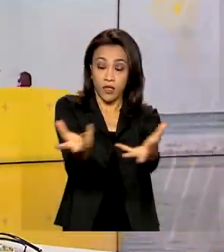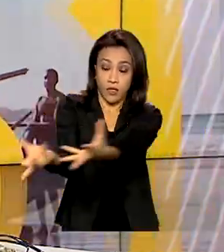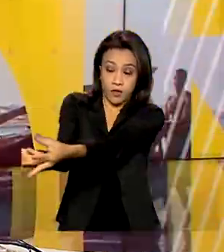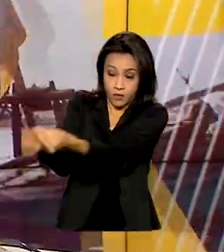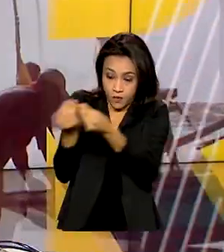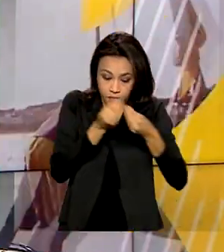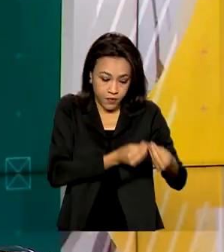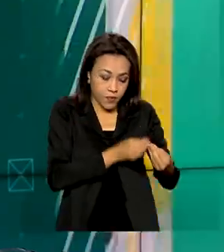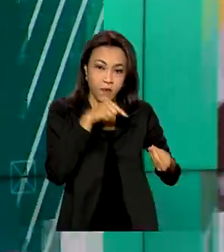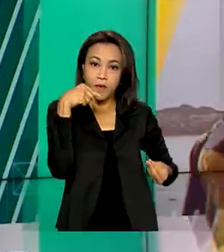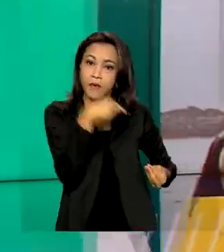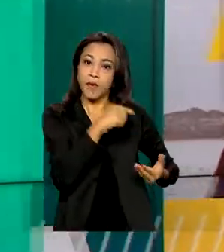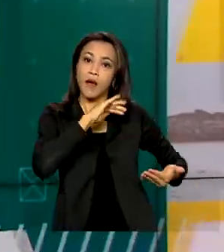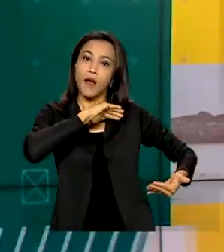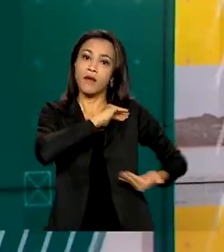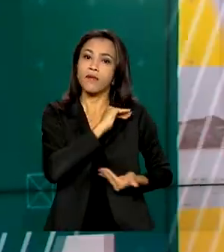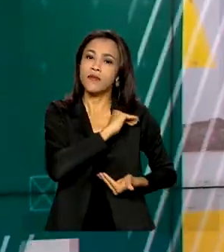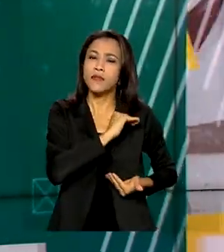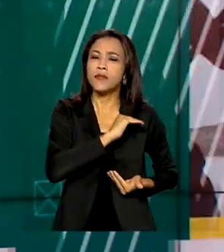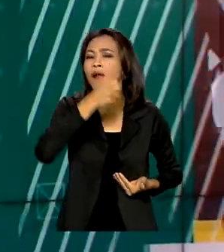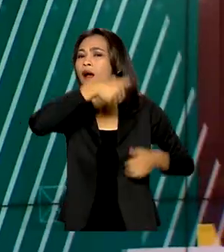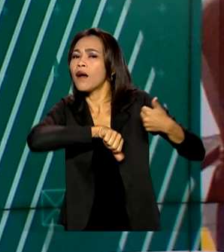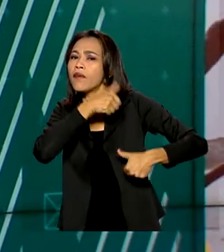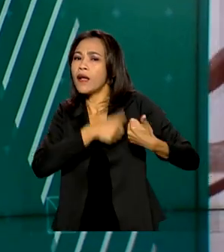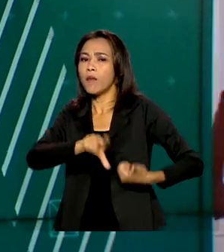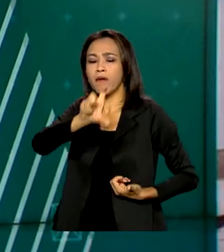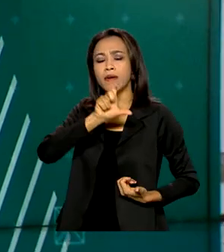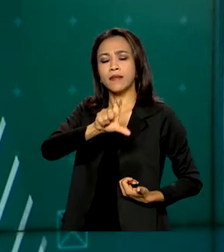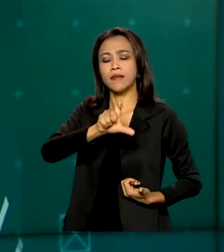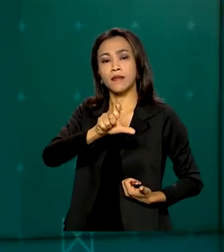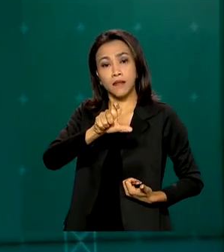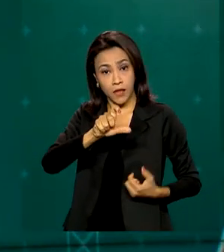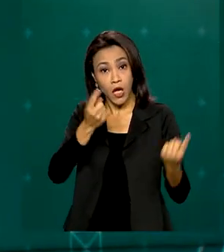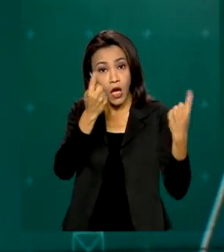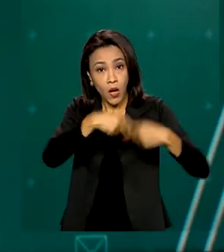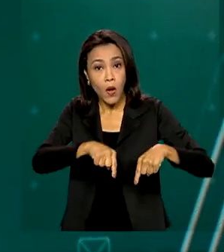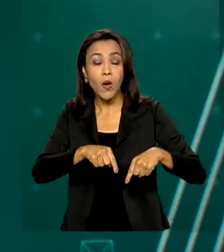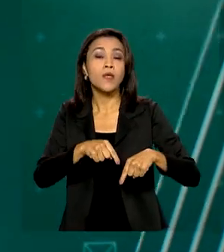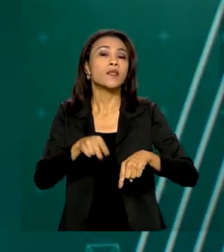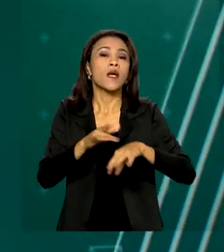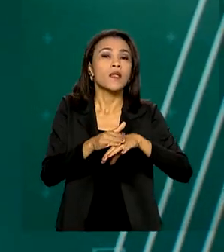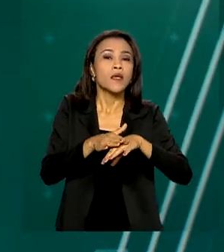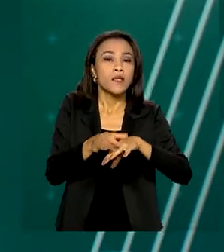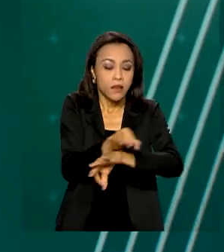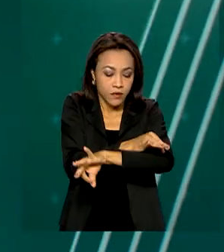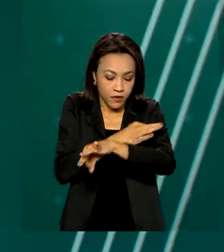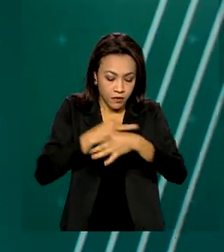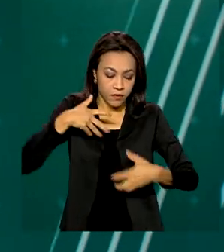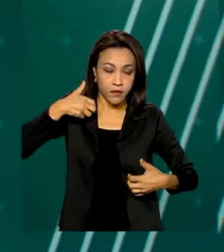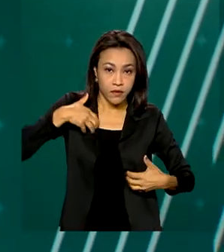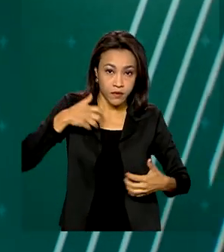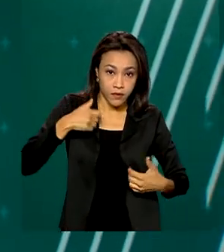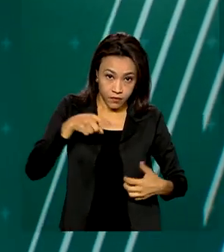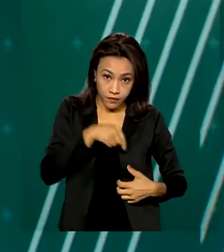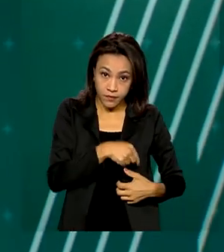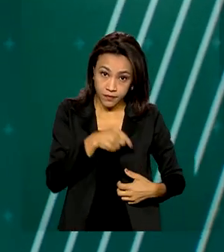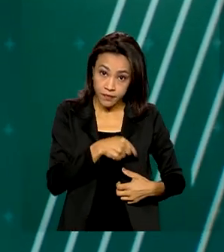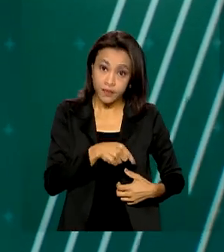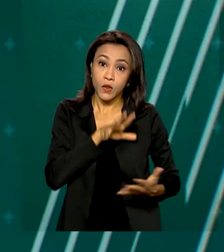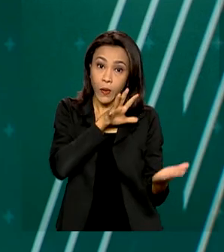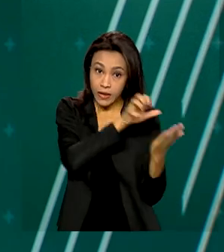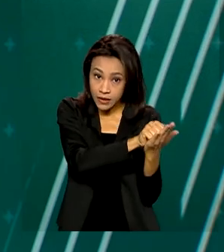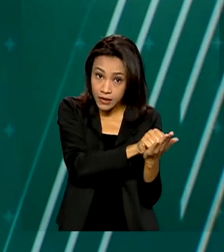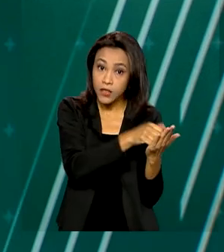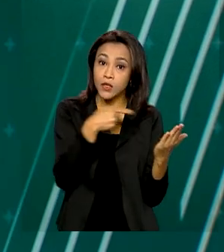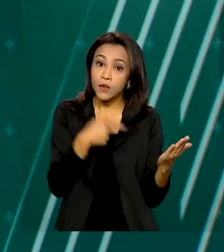pedido para análise de uma vacina para prevenir a varíola dos macacos com dispensa de registro do produto. A